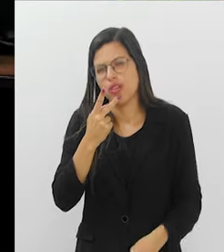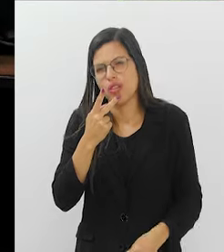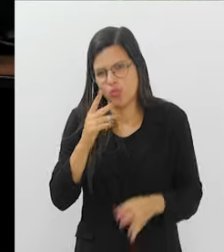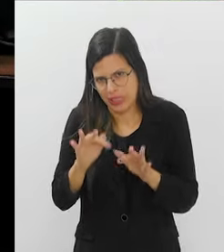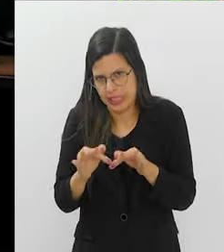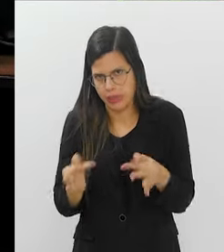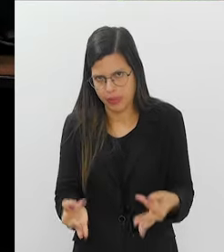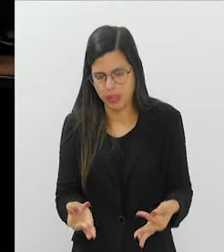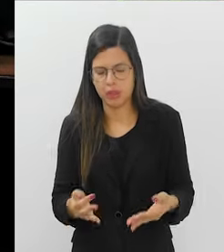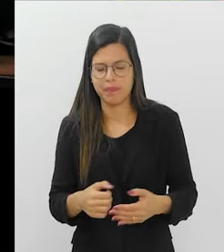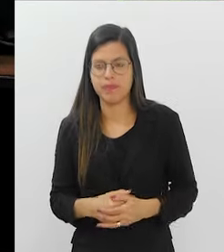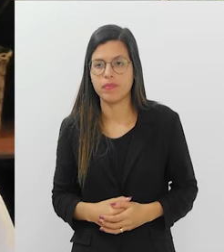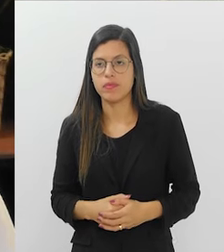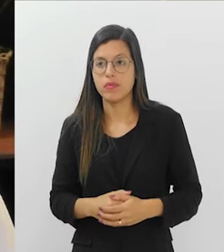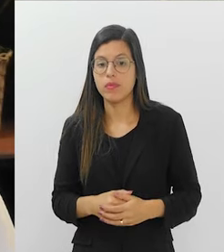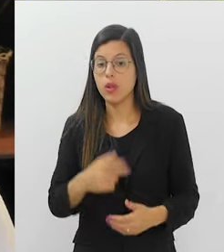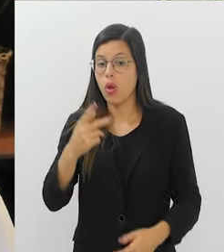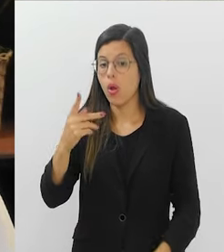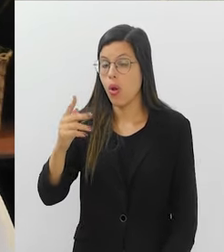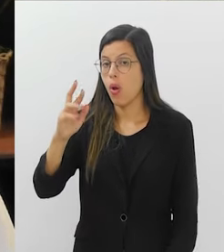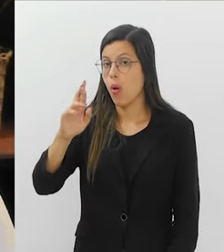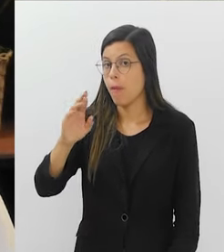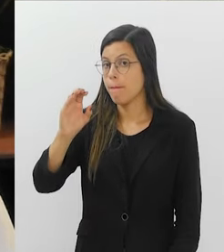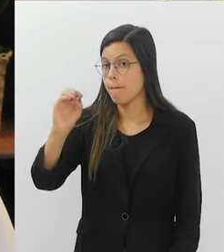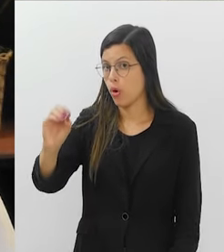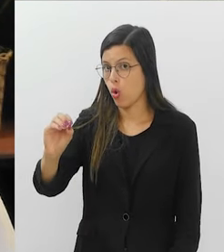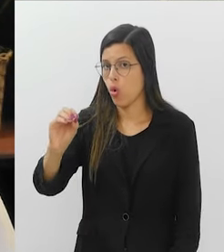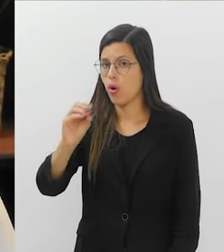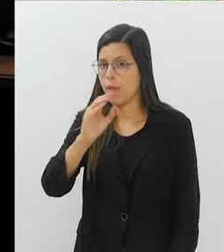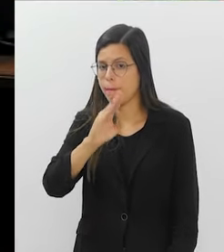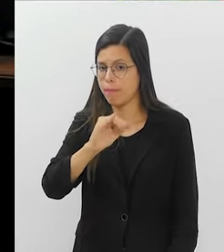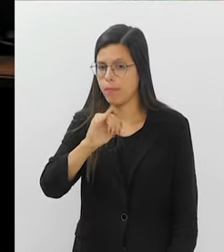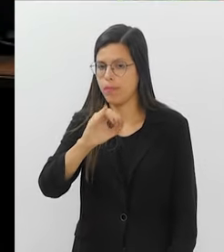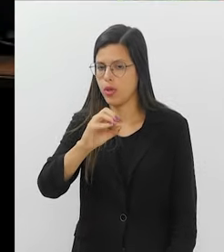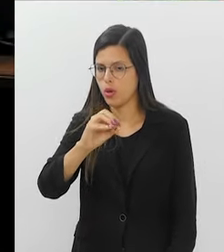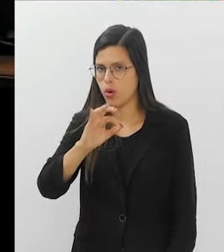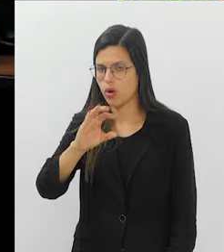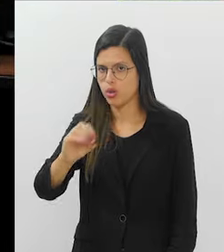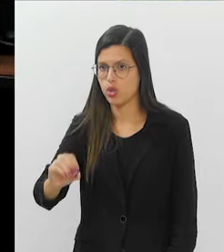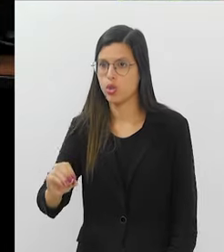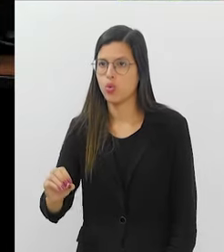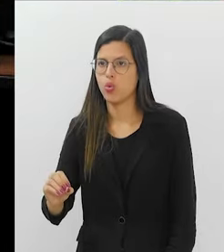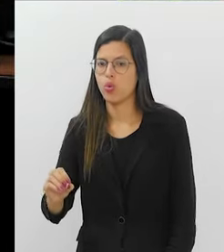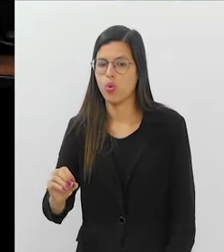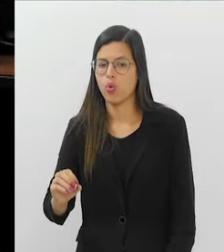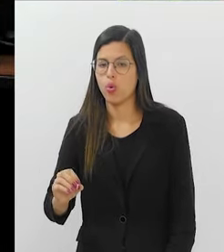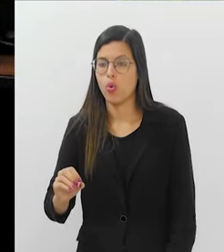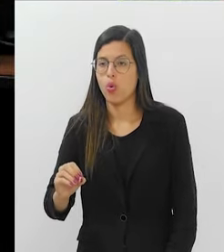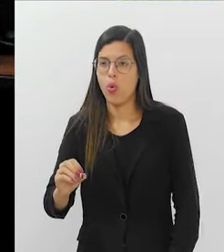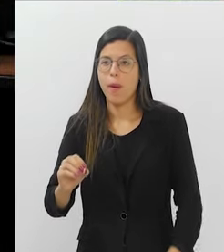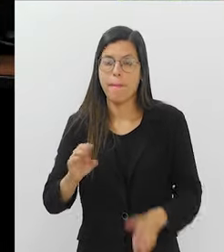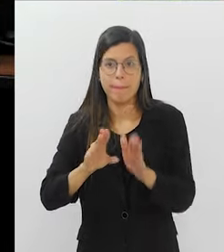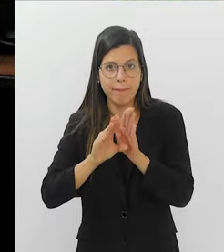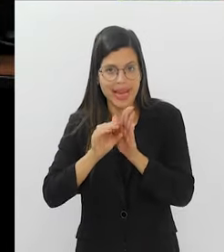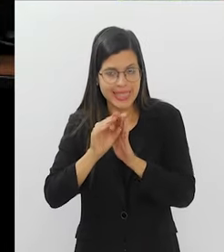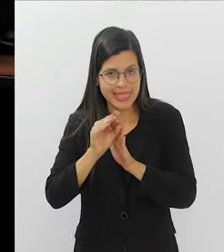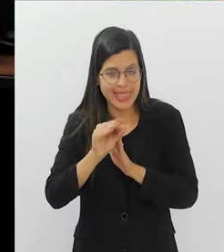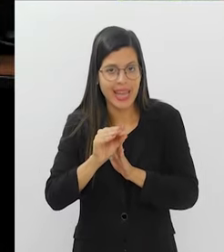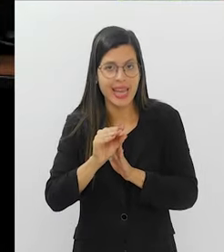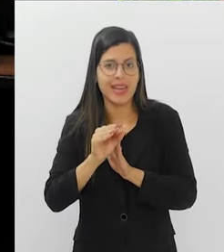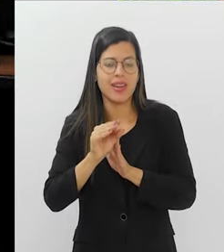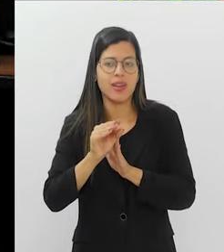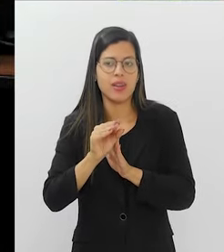falando de uma maneira leiga aqui, tá? Os probióticos é quando a gente já pega aquelas